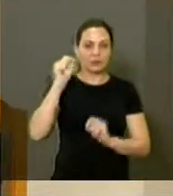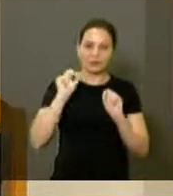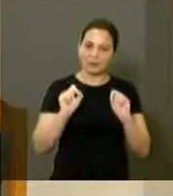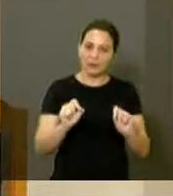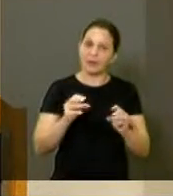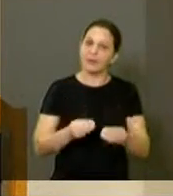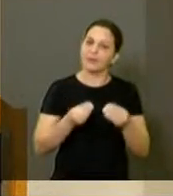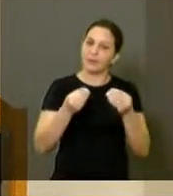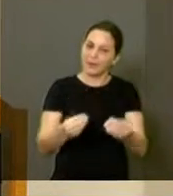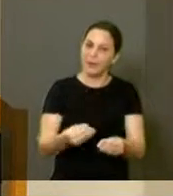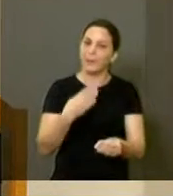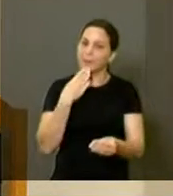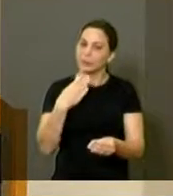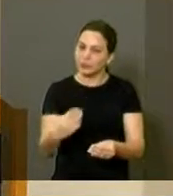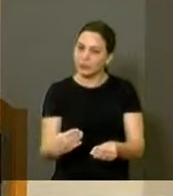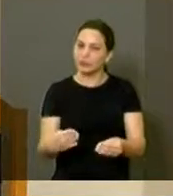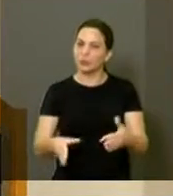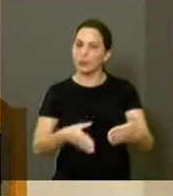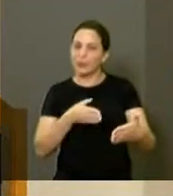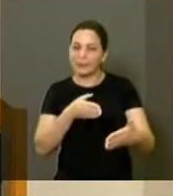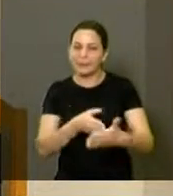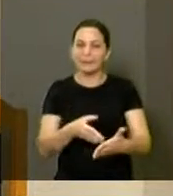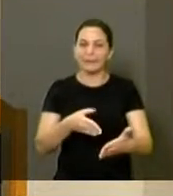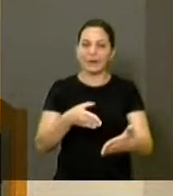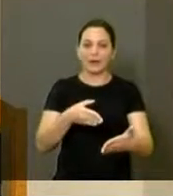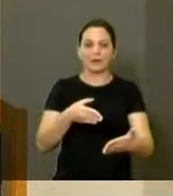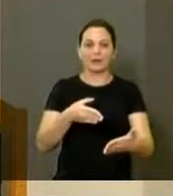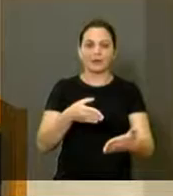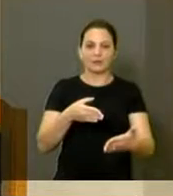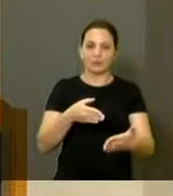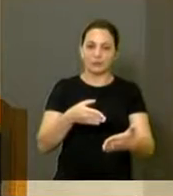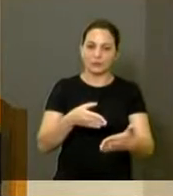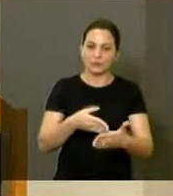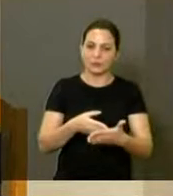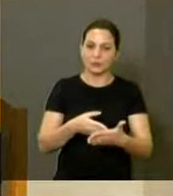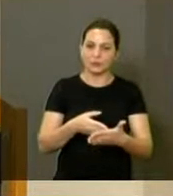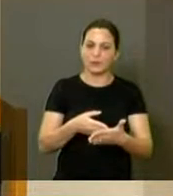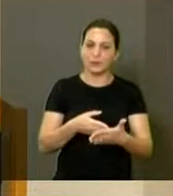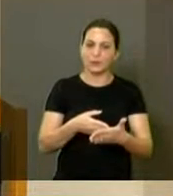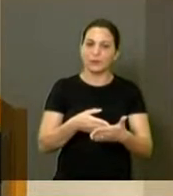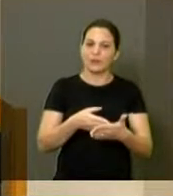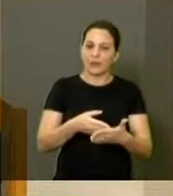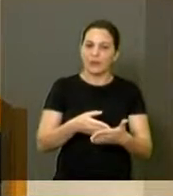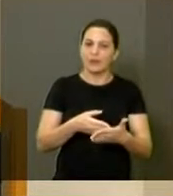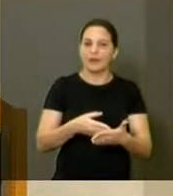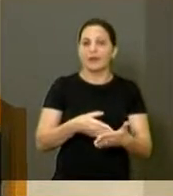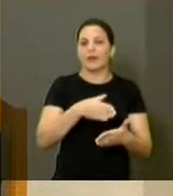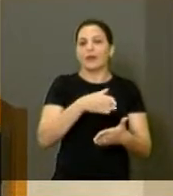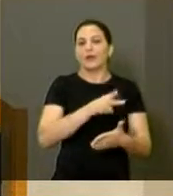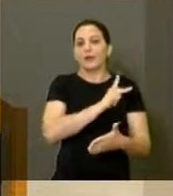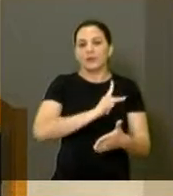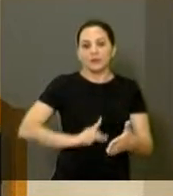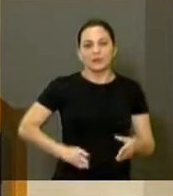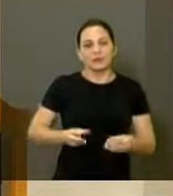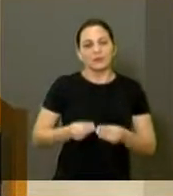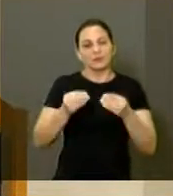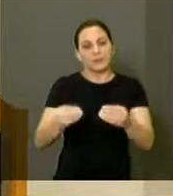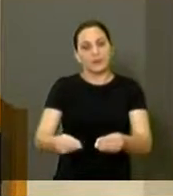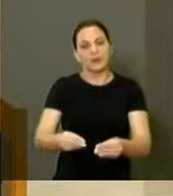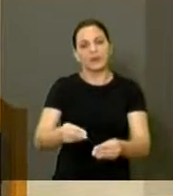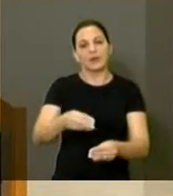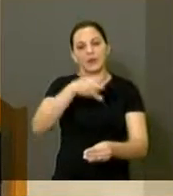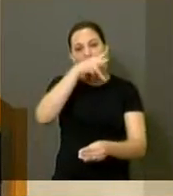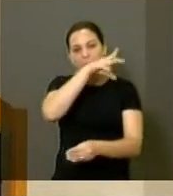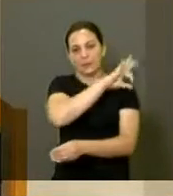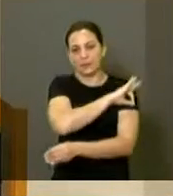encaminhar o requerimento, vencer o prazo, o presidente encaminhar o ofício para a prefeitura e